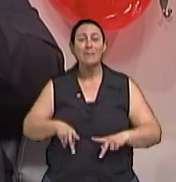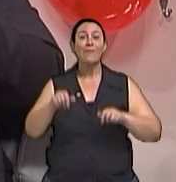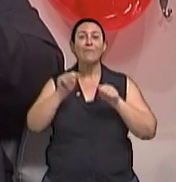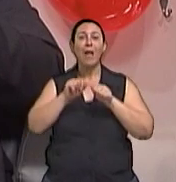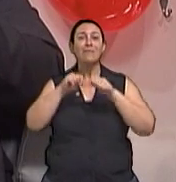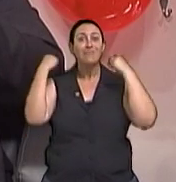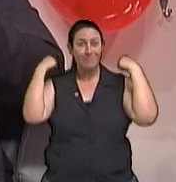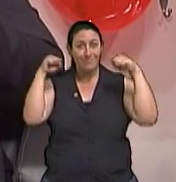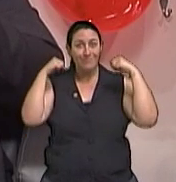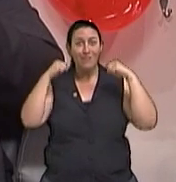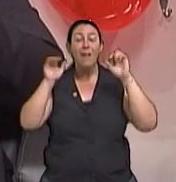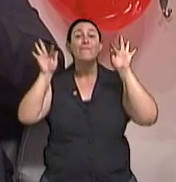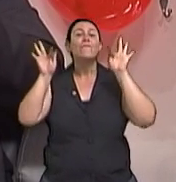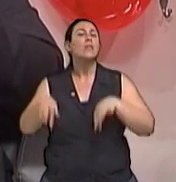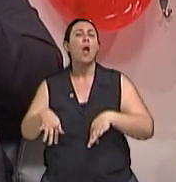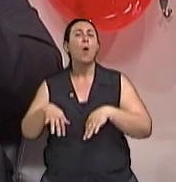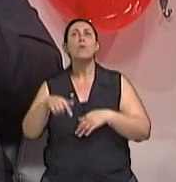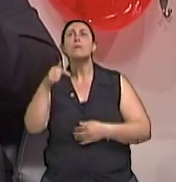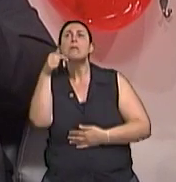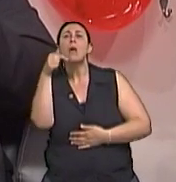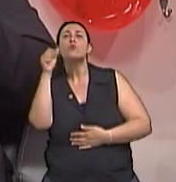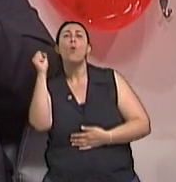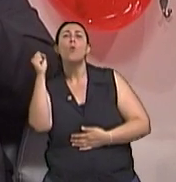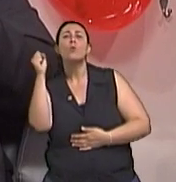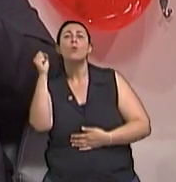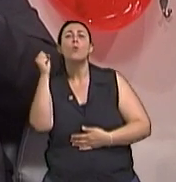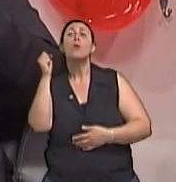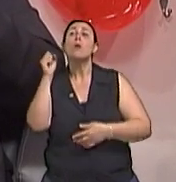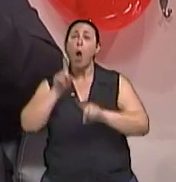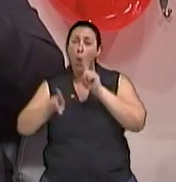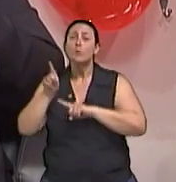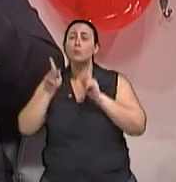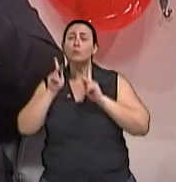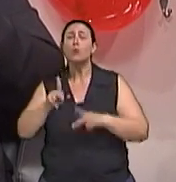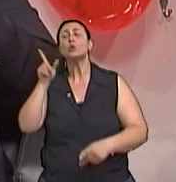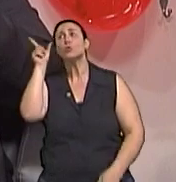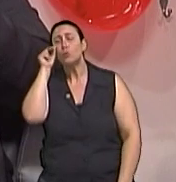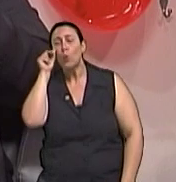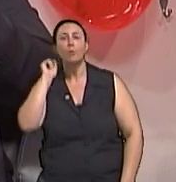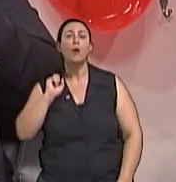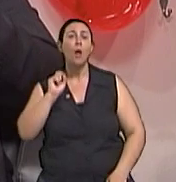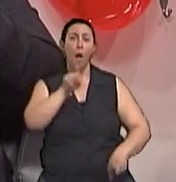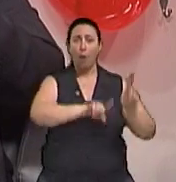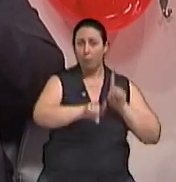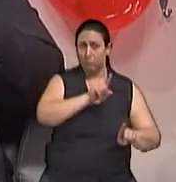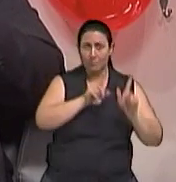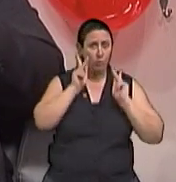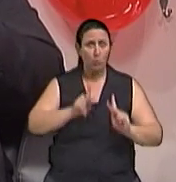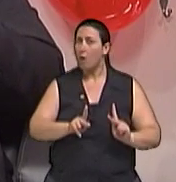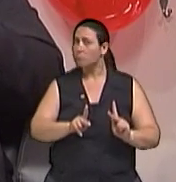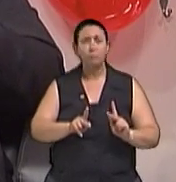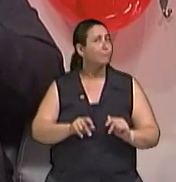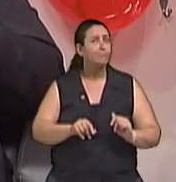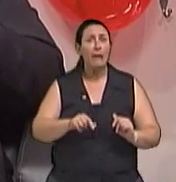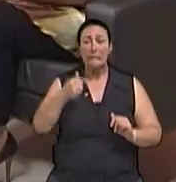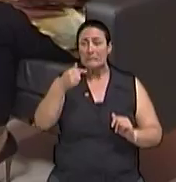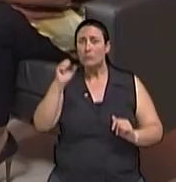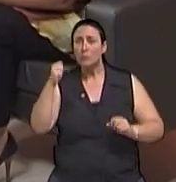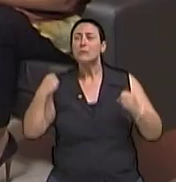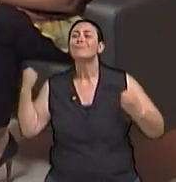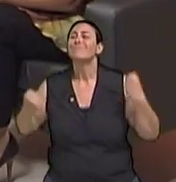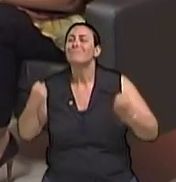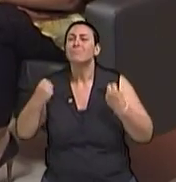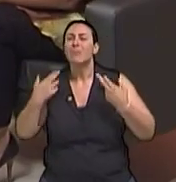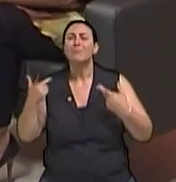no final da tarde, no início da noite e dá sono, outras ficam, piora o sono. Porque a gente é de cada um,